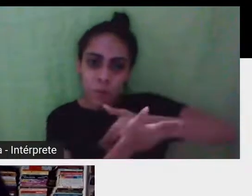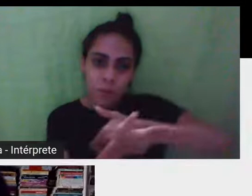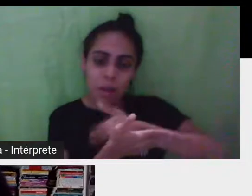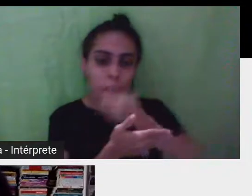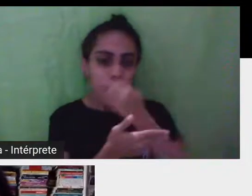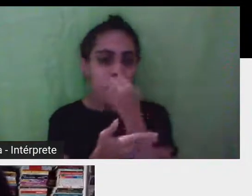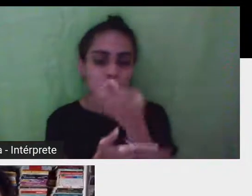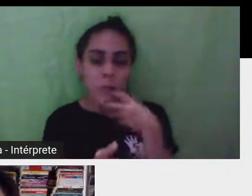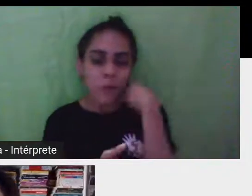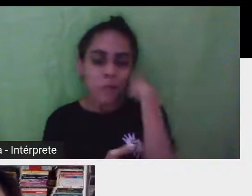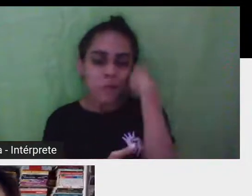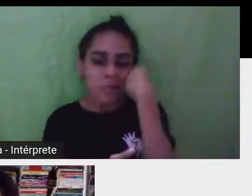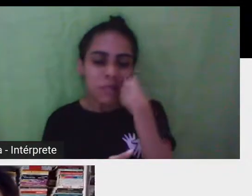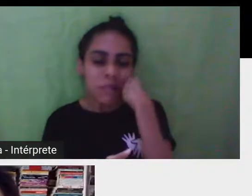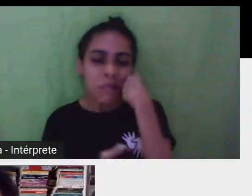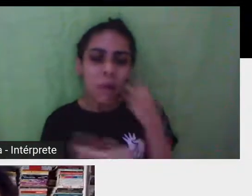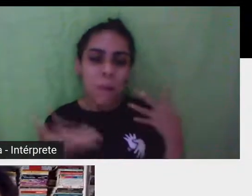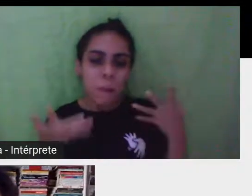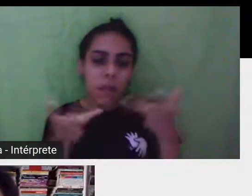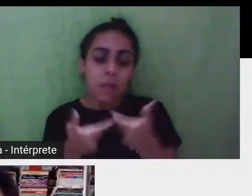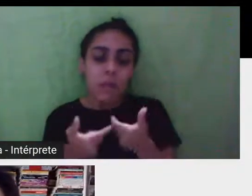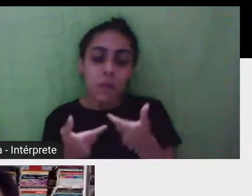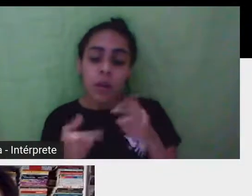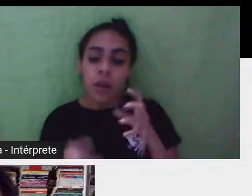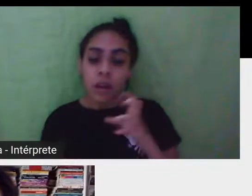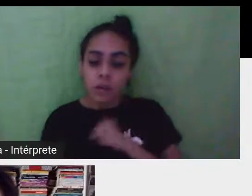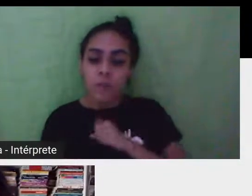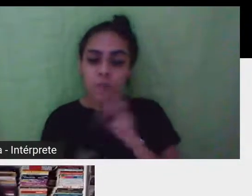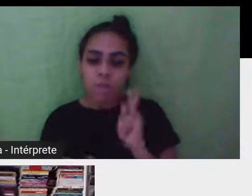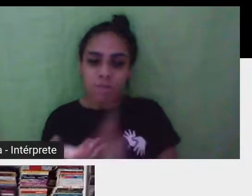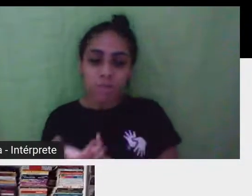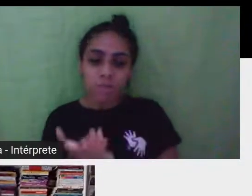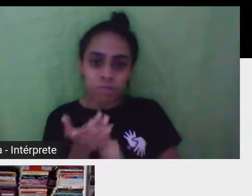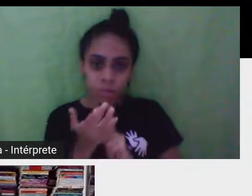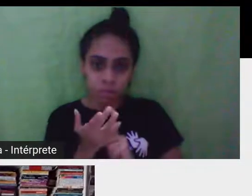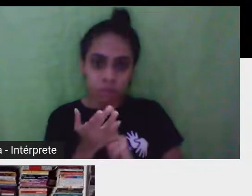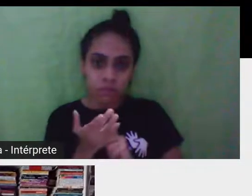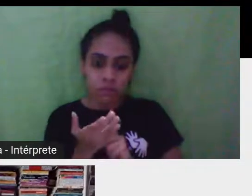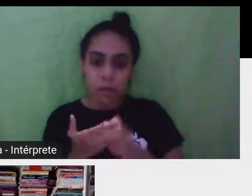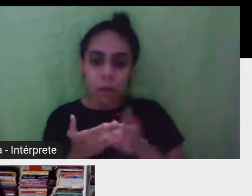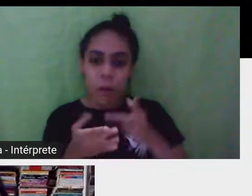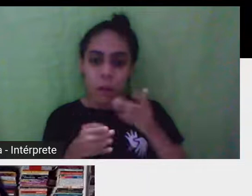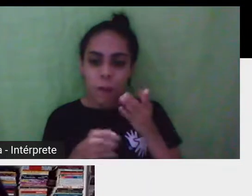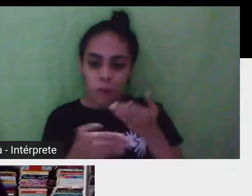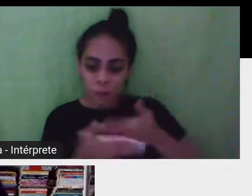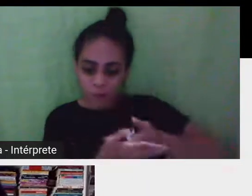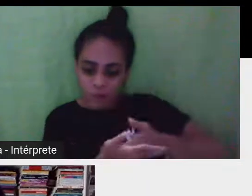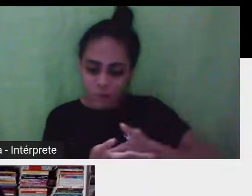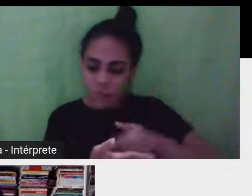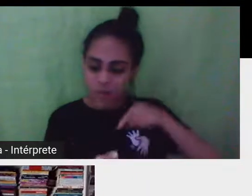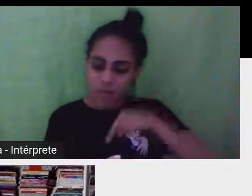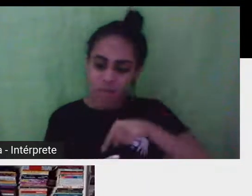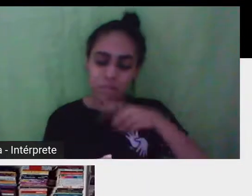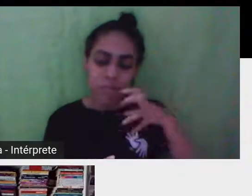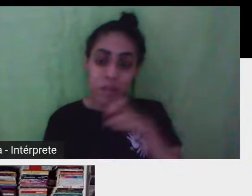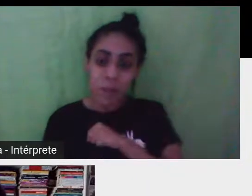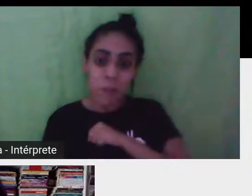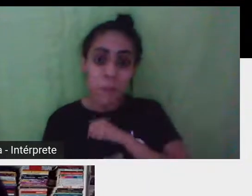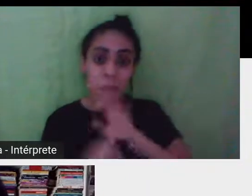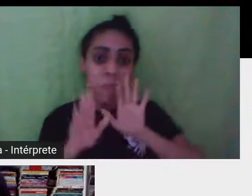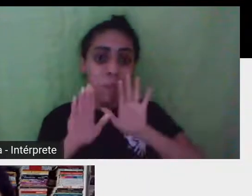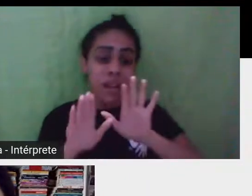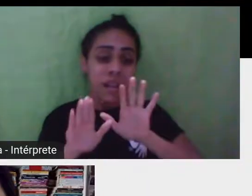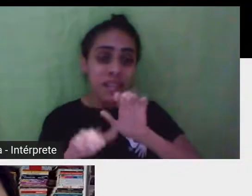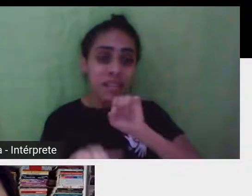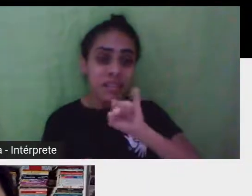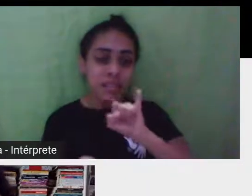muito boa, estou apaixonada, verdadeiramente, pela pessoinha, né? Que eu gerei, mas se eu